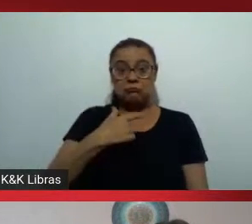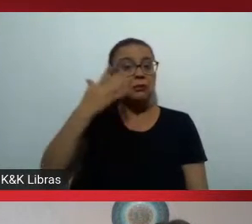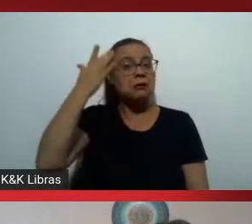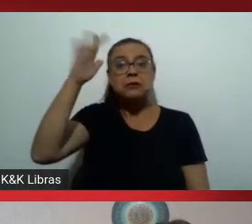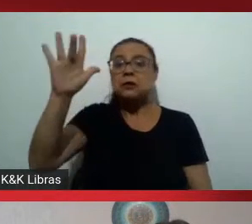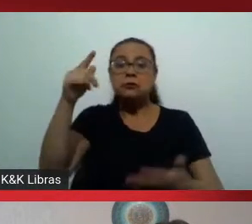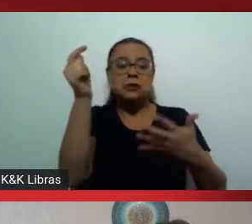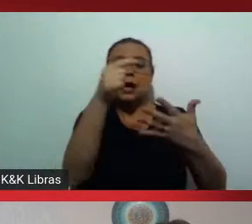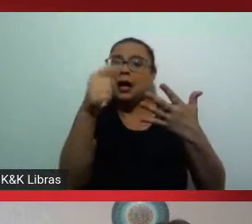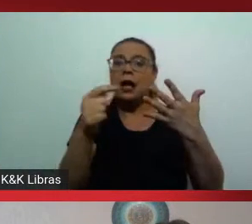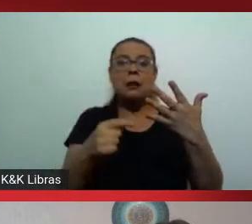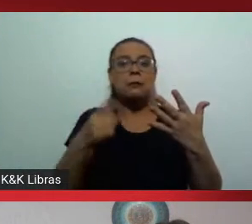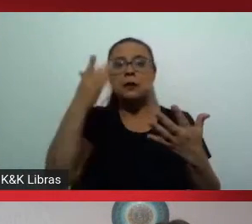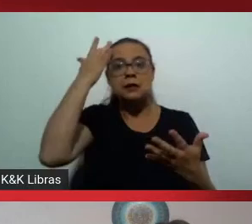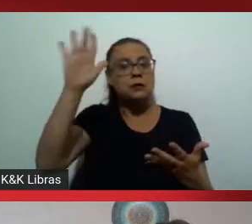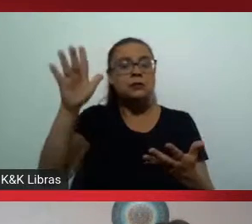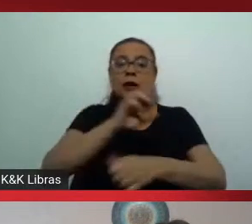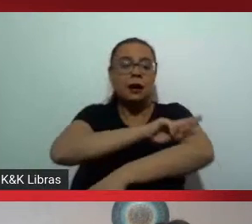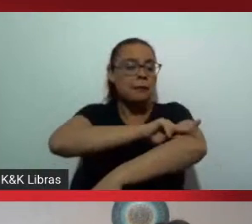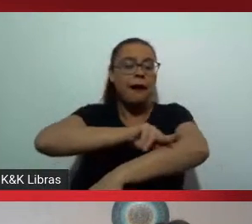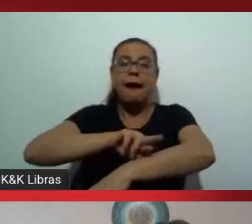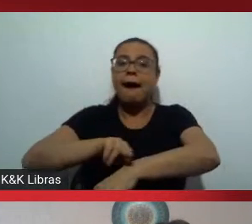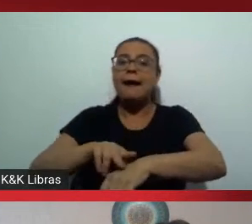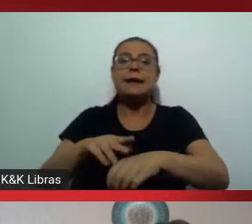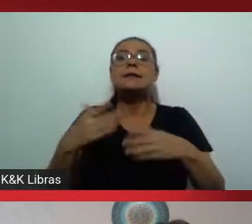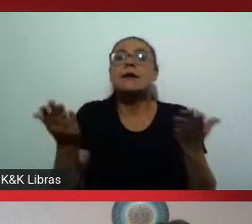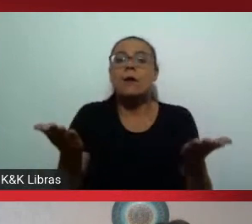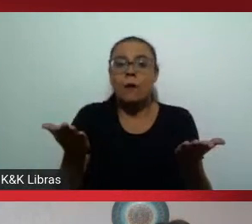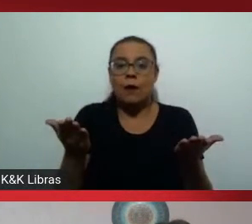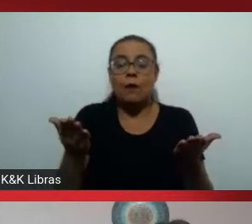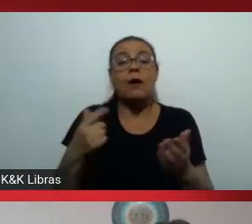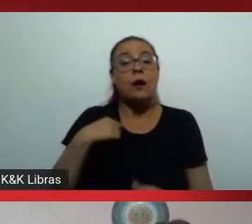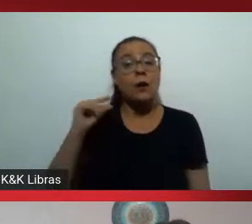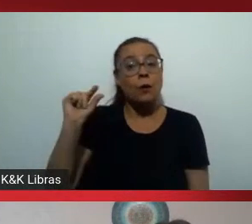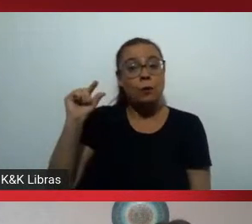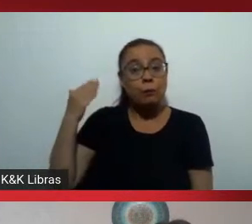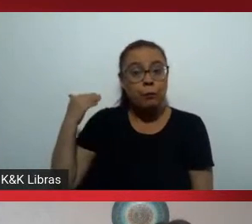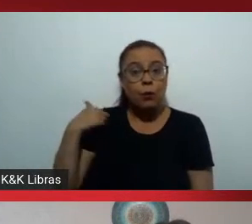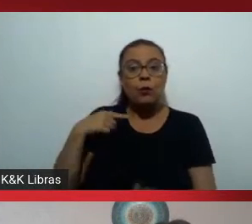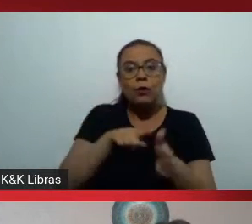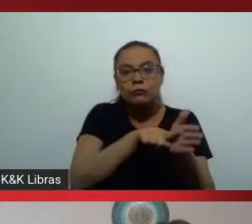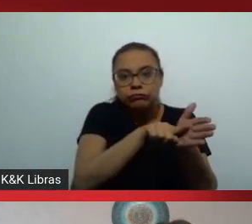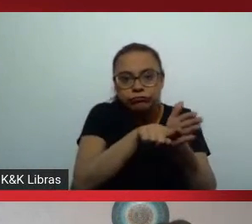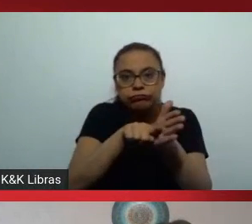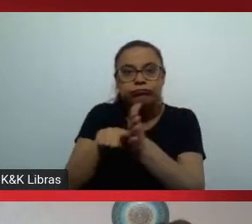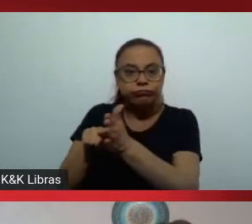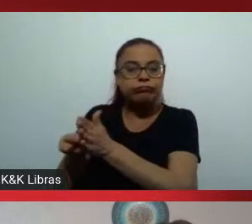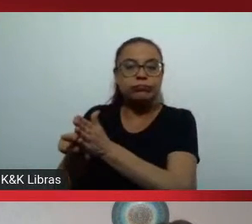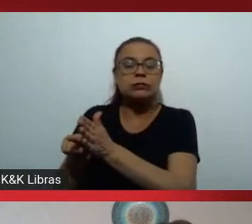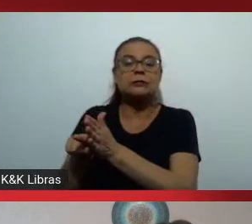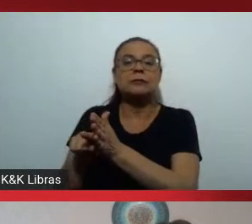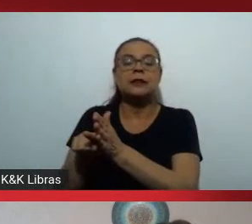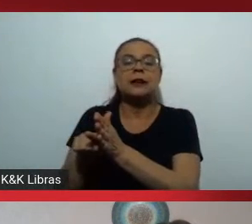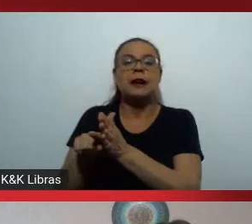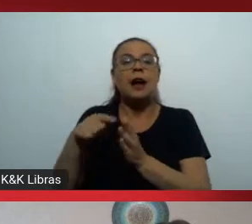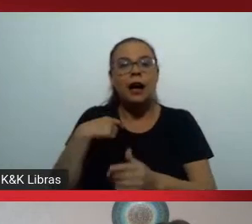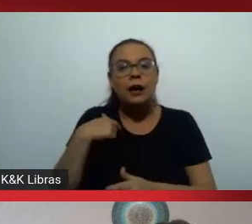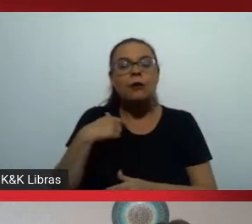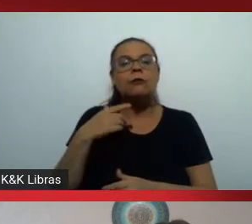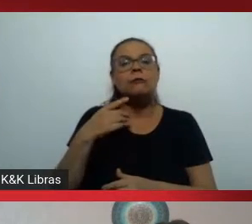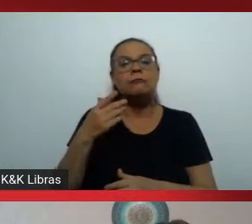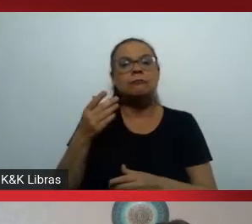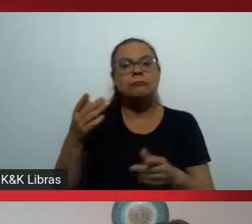racial. E eu fiz um estudo recente, pegando uma panorâmica de como andou o censo